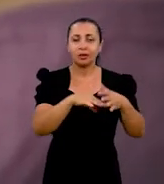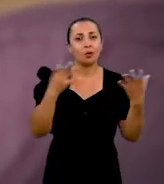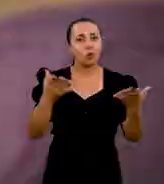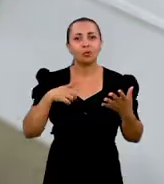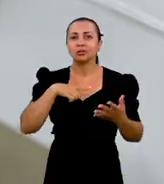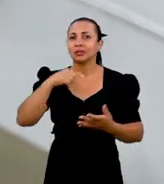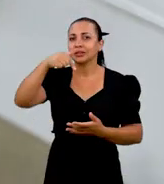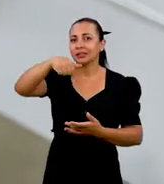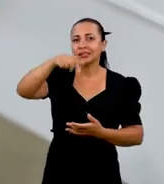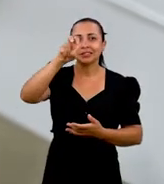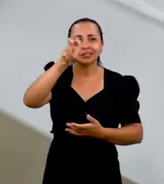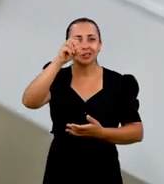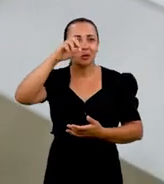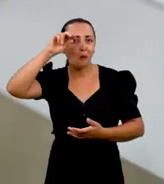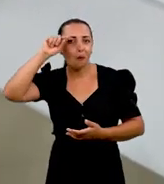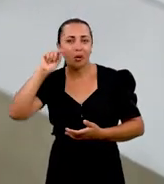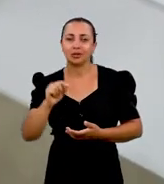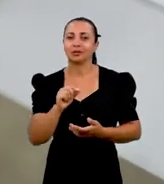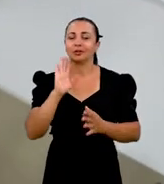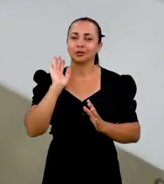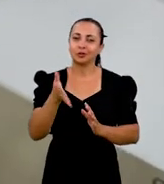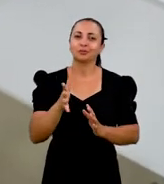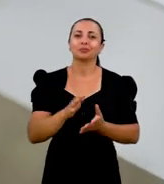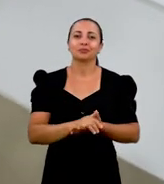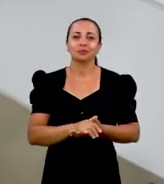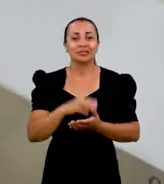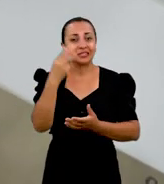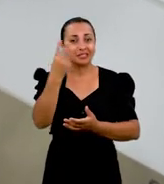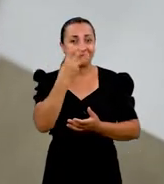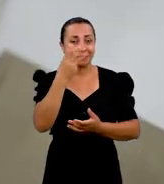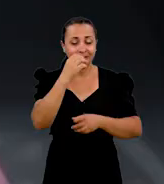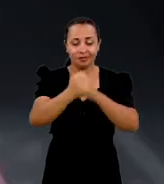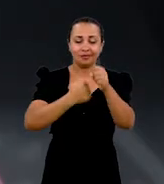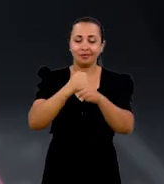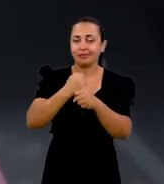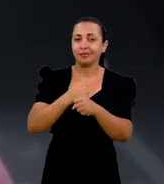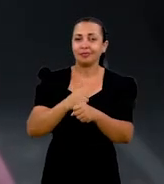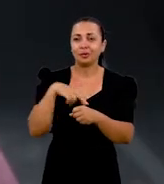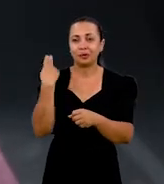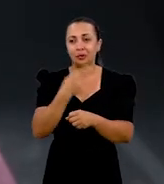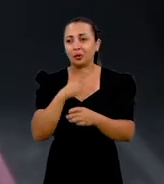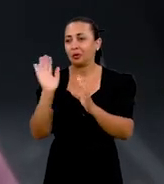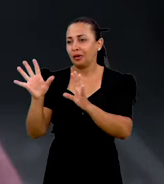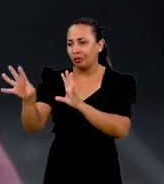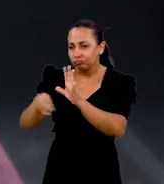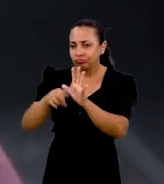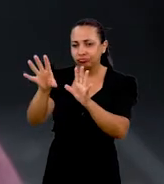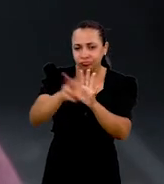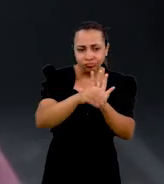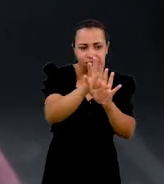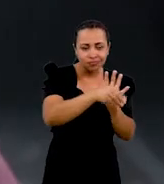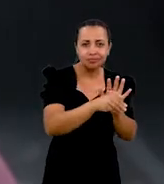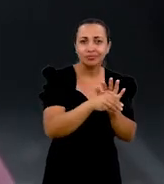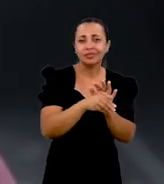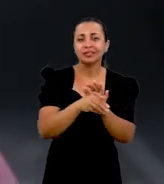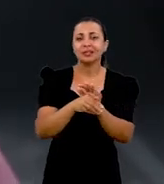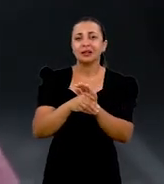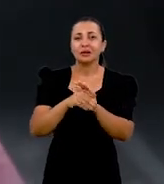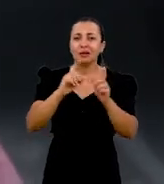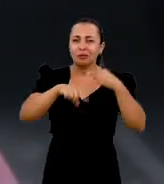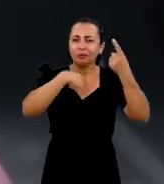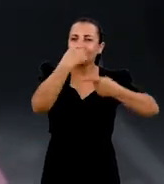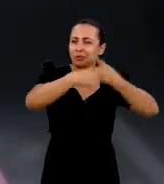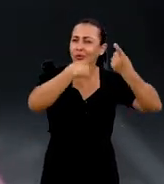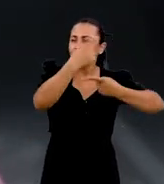depositadas. Hoje, temos 750 amostras. Então, quer dizer, em três anos, nós multiplicamos